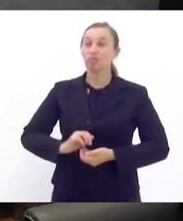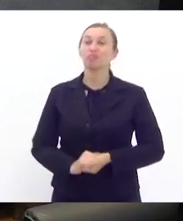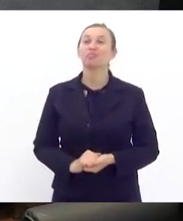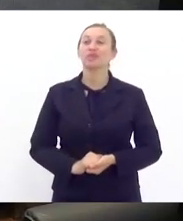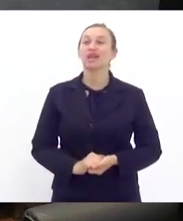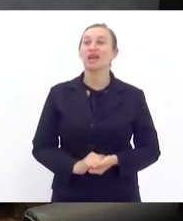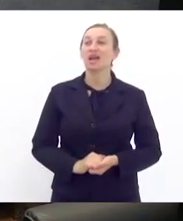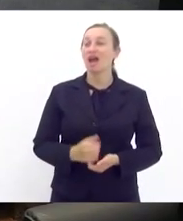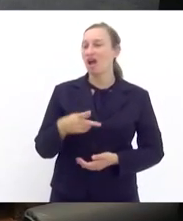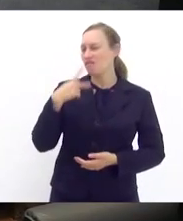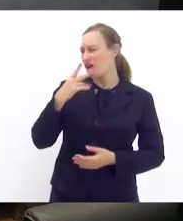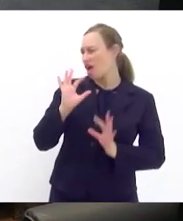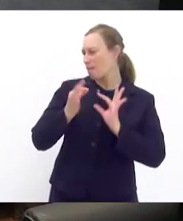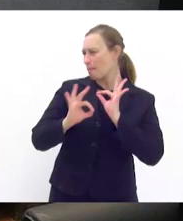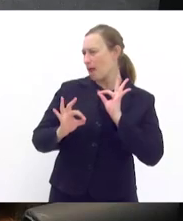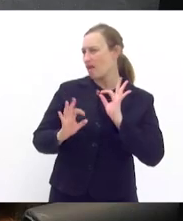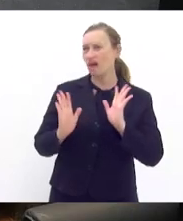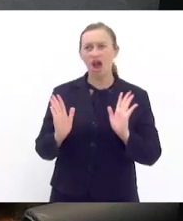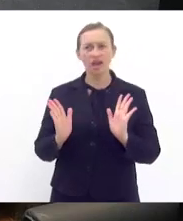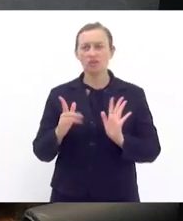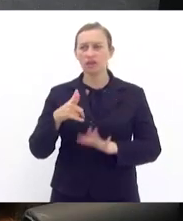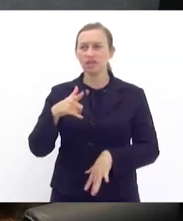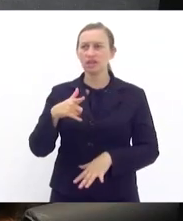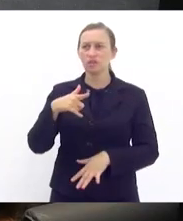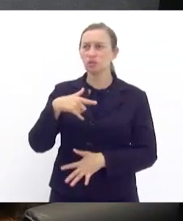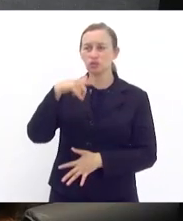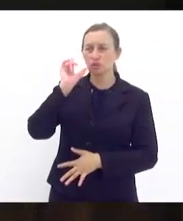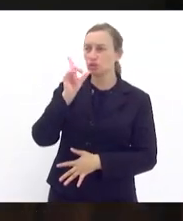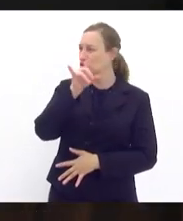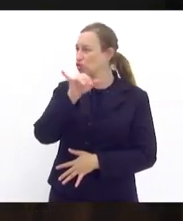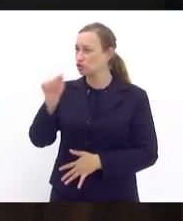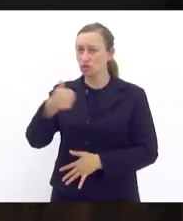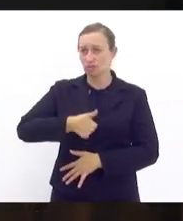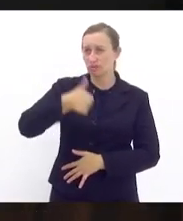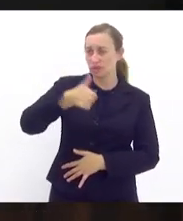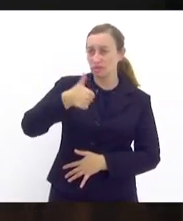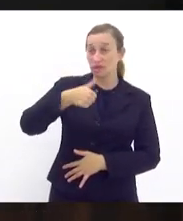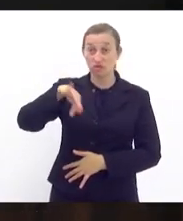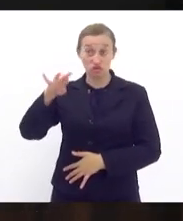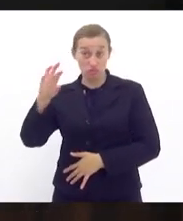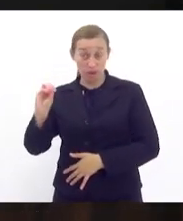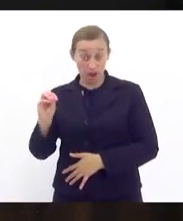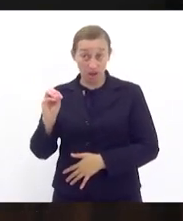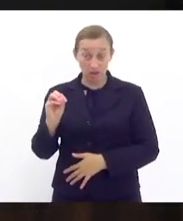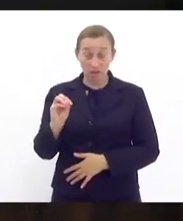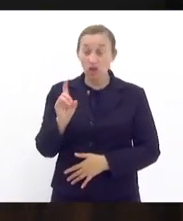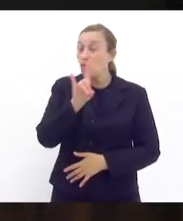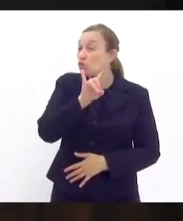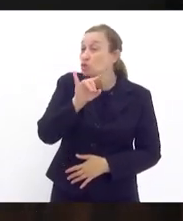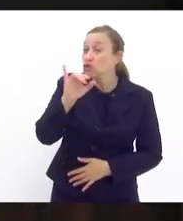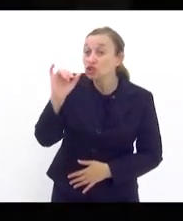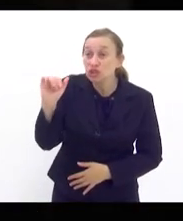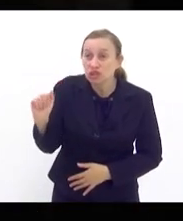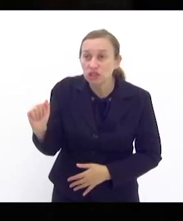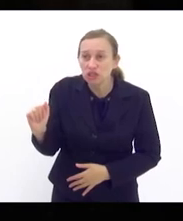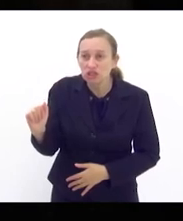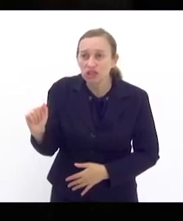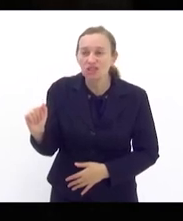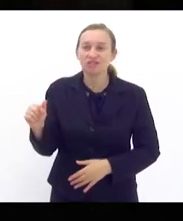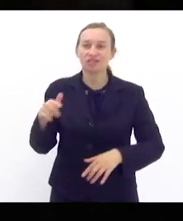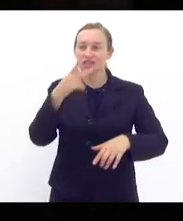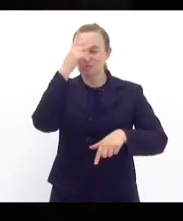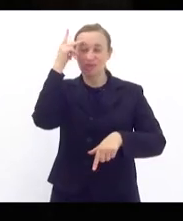minha fala vai ser breve ontem dia 1º de maio foi um dia o dia dos